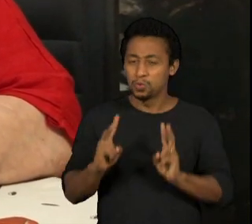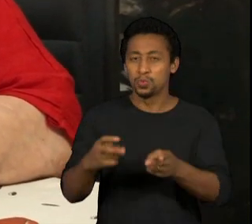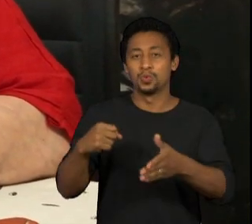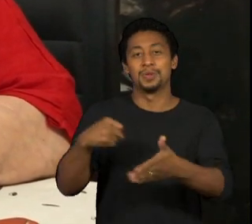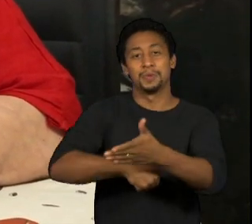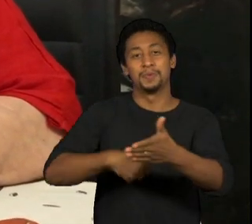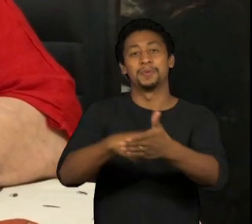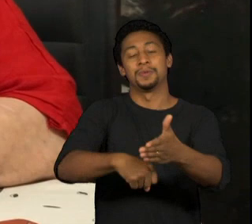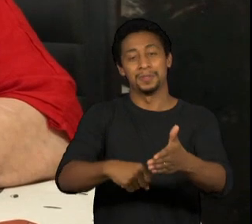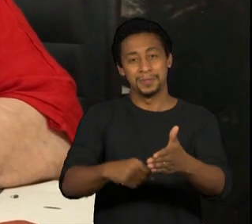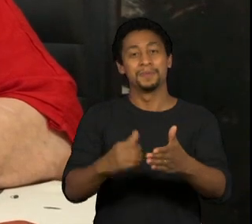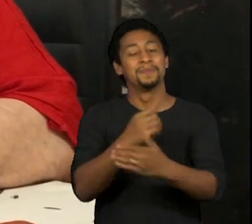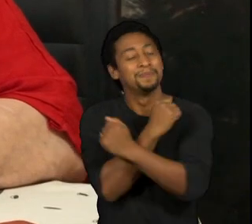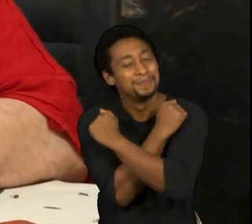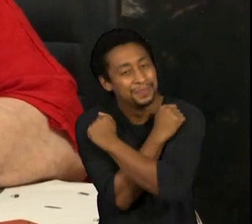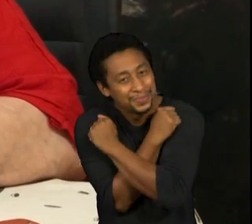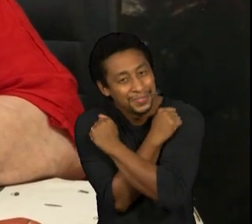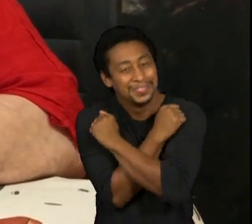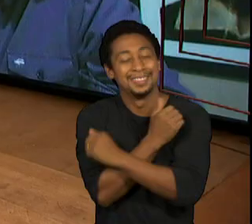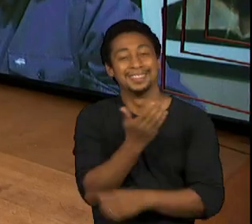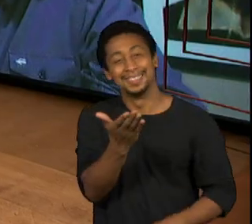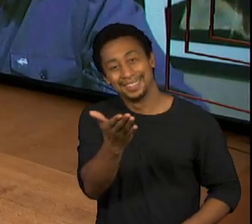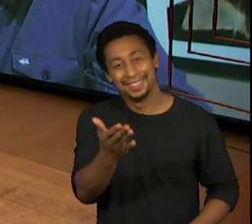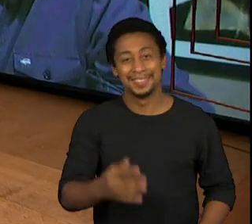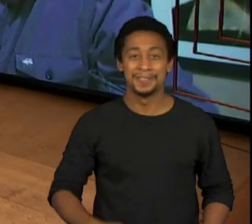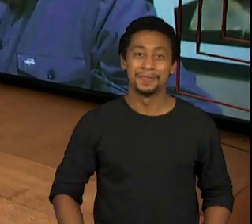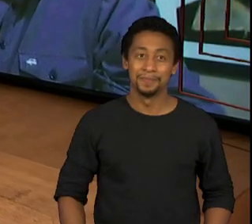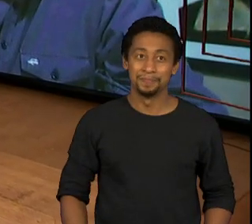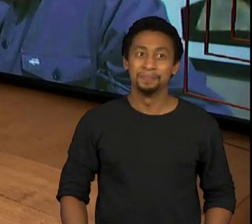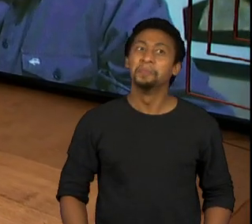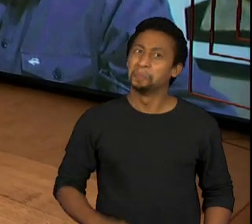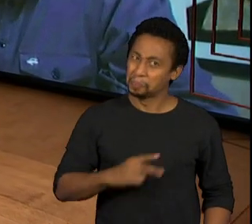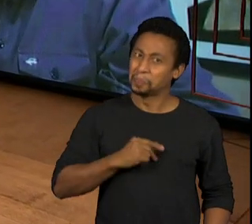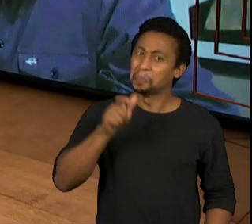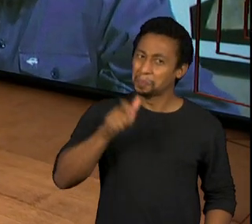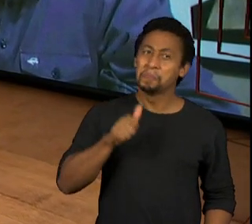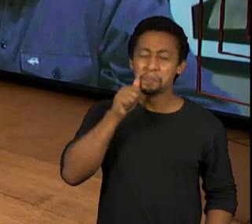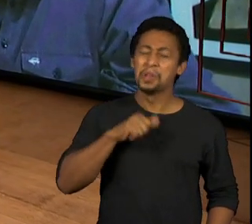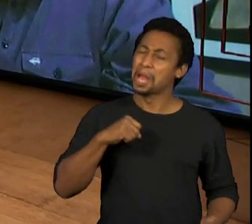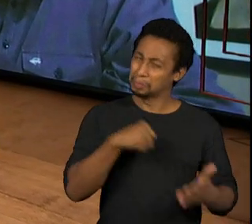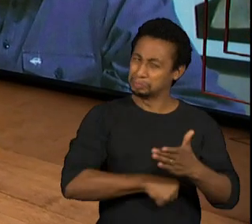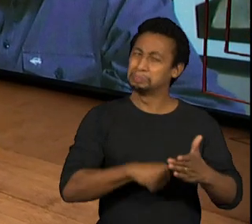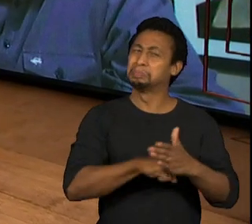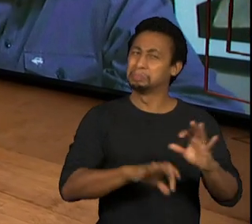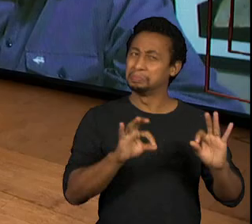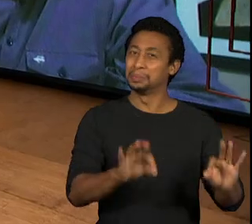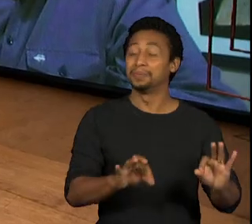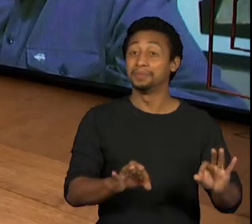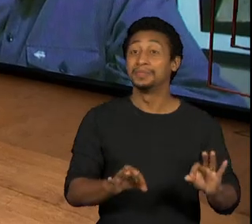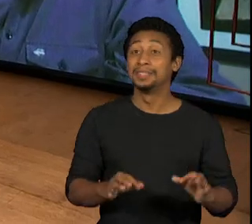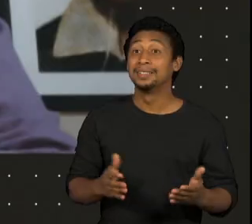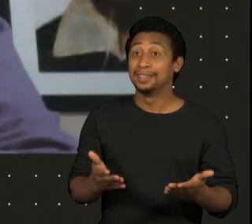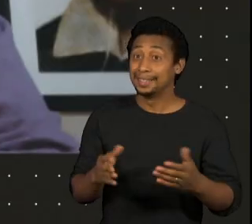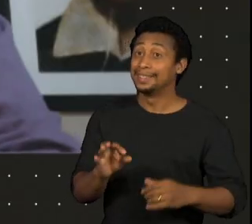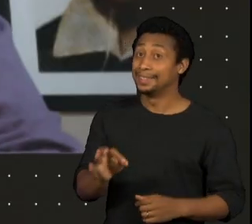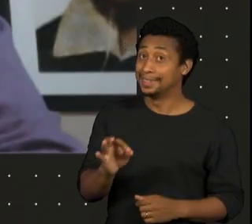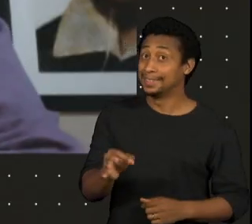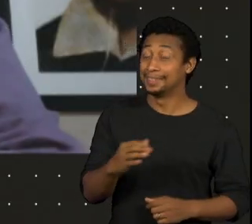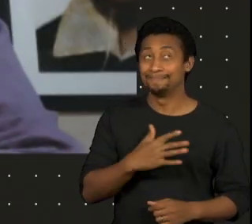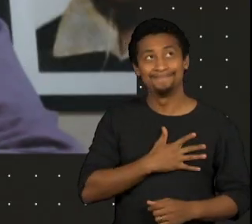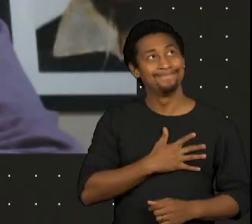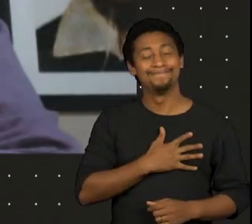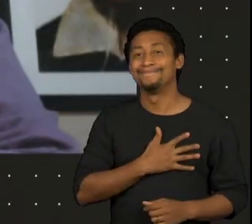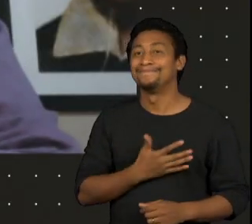vivendo novamente. Um grande abraço, Celso! Uma guerreira, não É, Nossa, a Bússia é incrível, incrível.